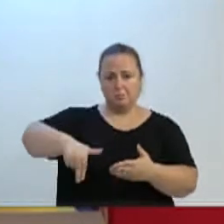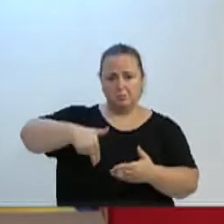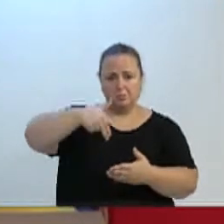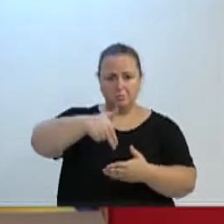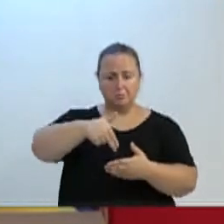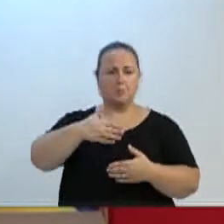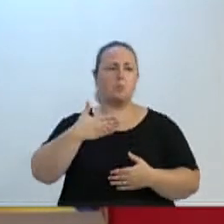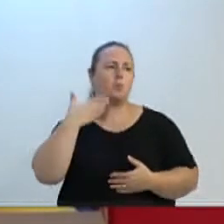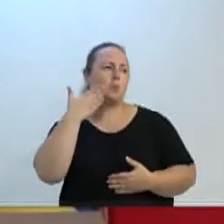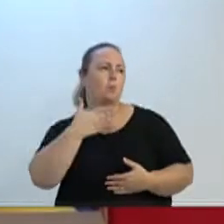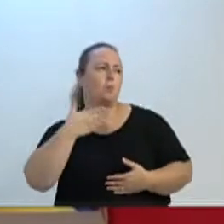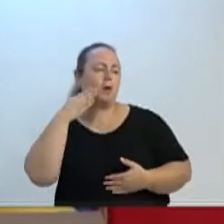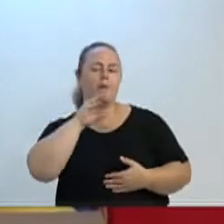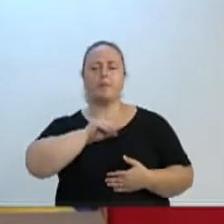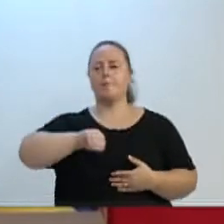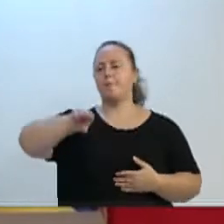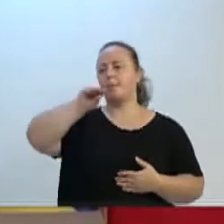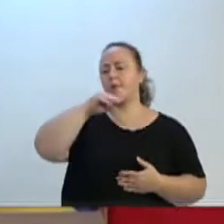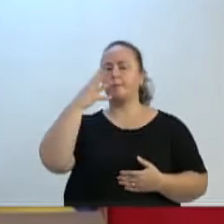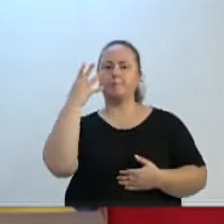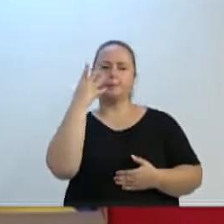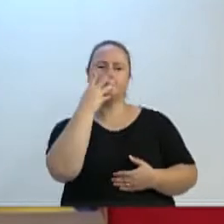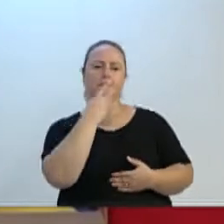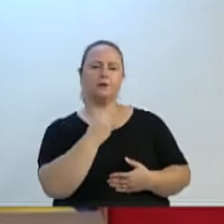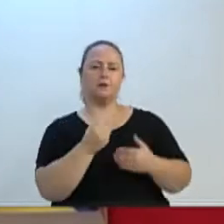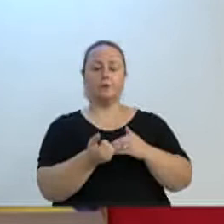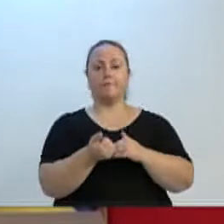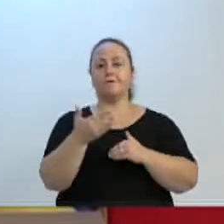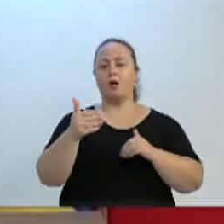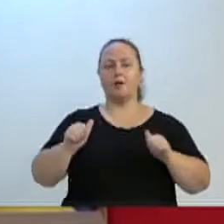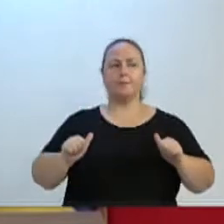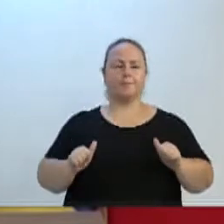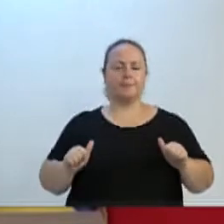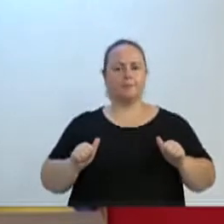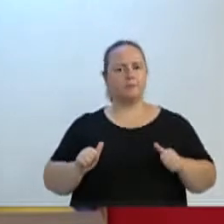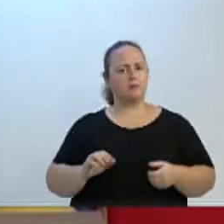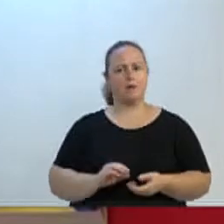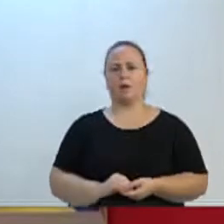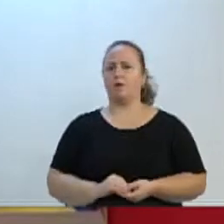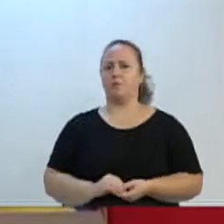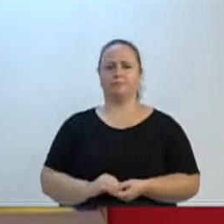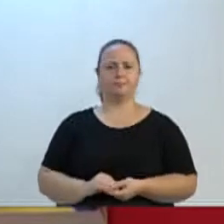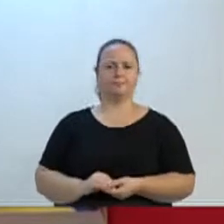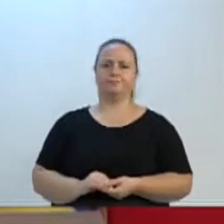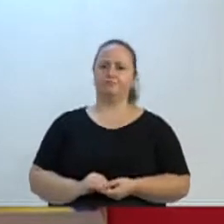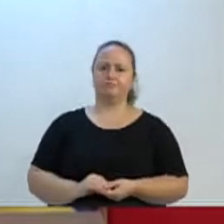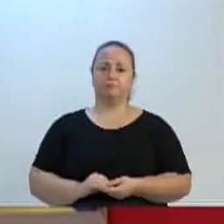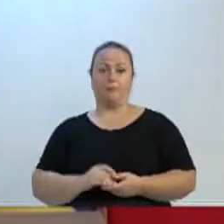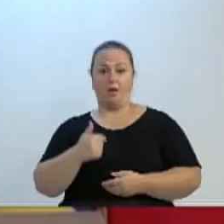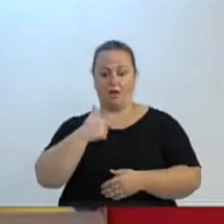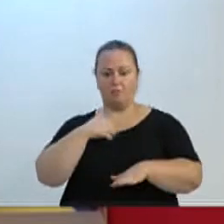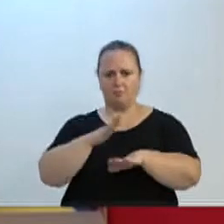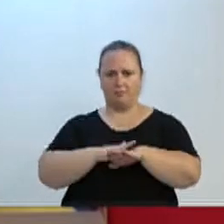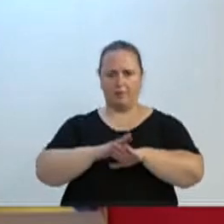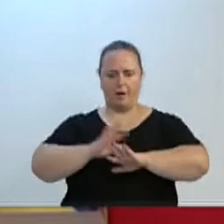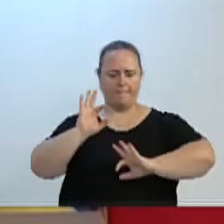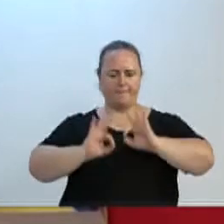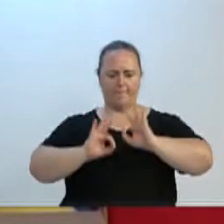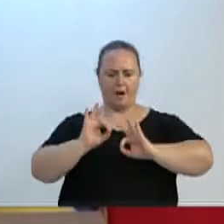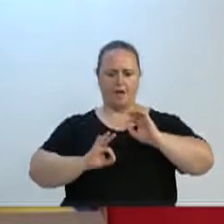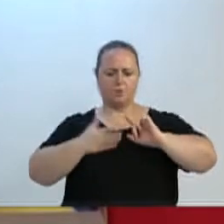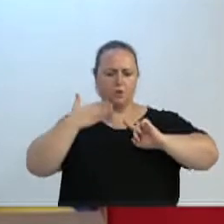bonito, e não fazer nada pelo povo lá fora. Eu não sou preparado para dar discurso, eu sou